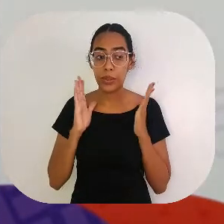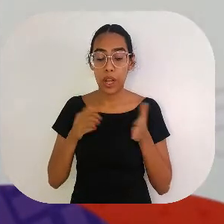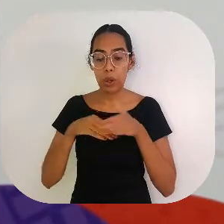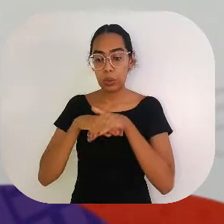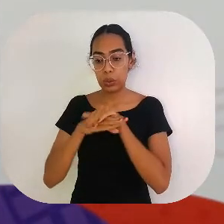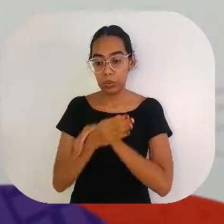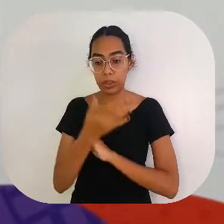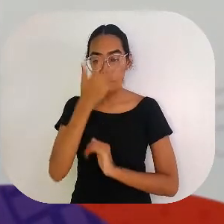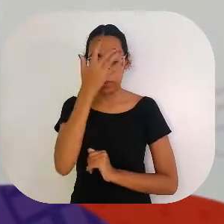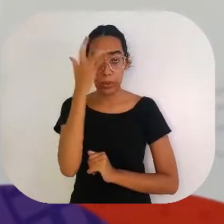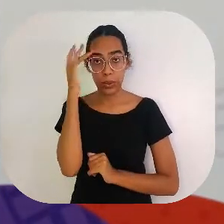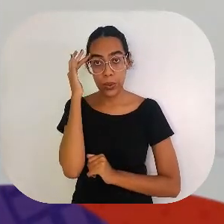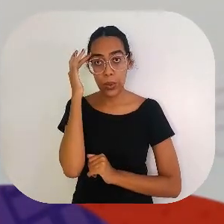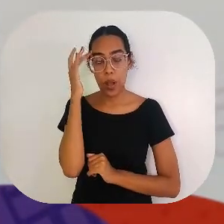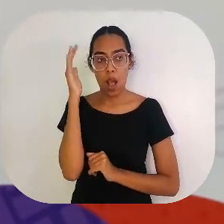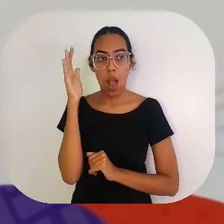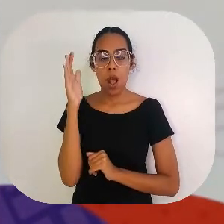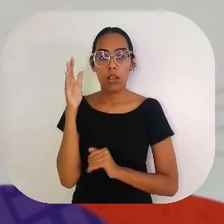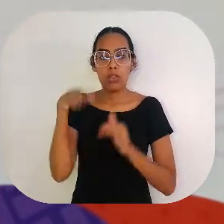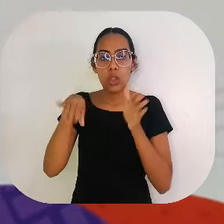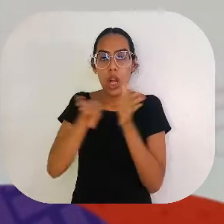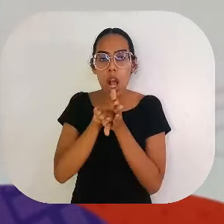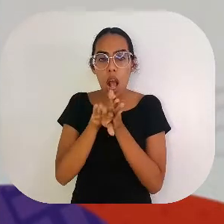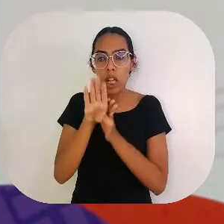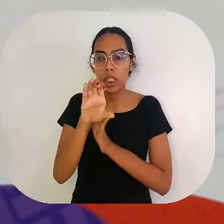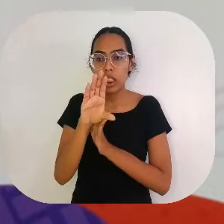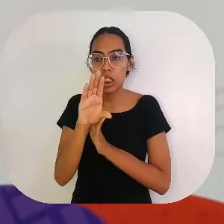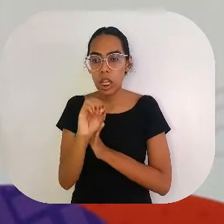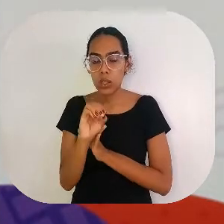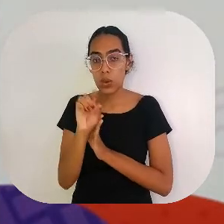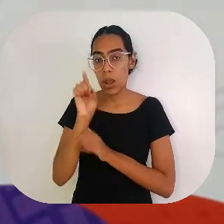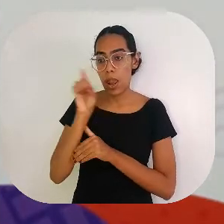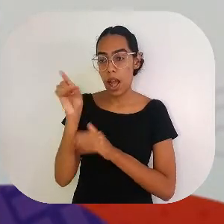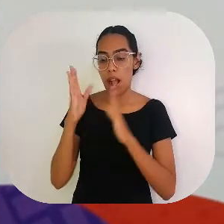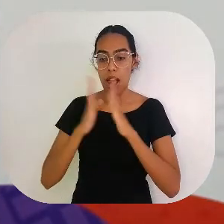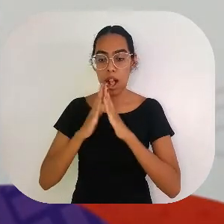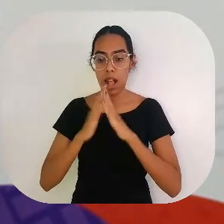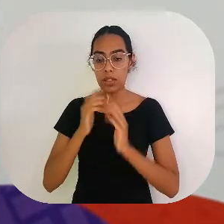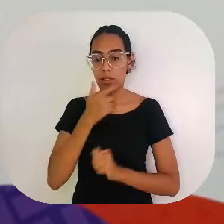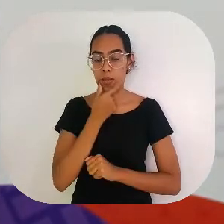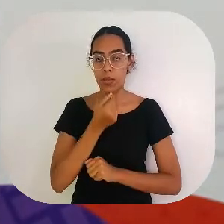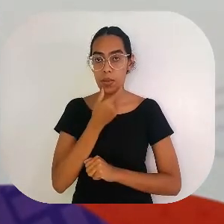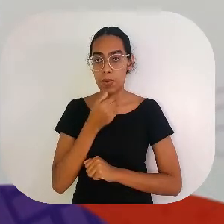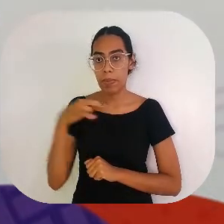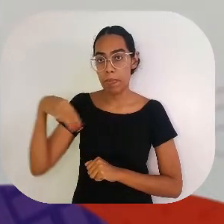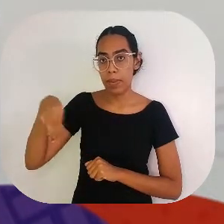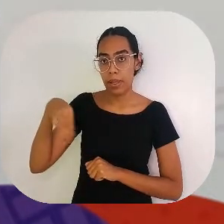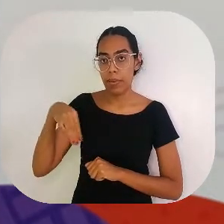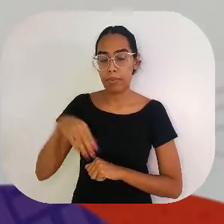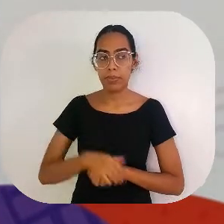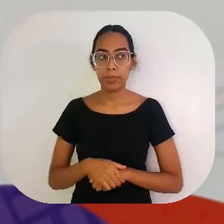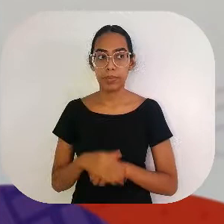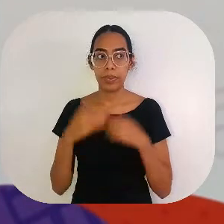Como de costume, os cobradores chegavam cedo na casa do seu Manel.